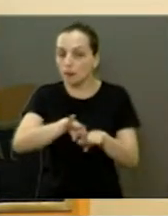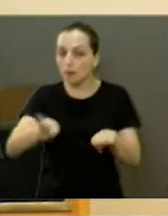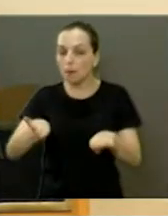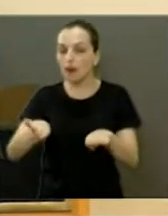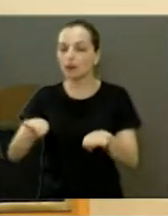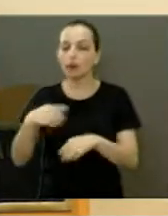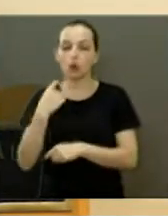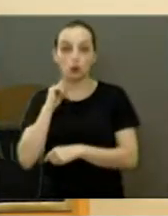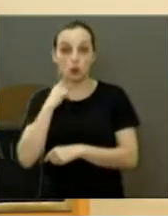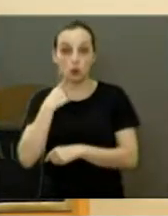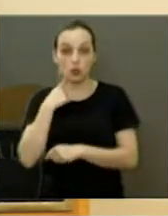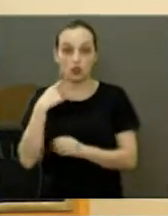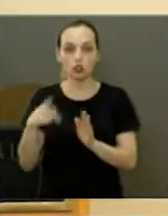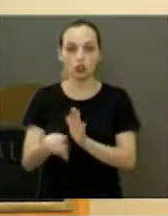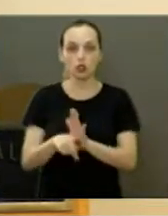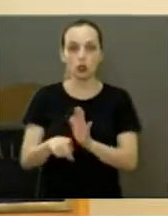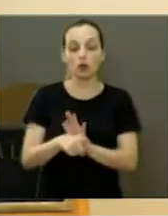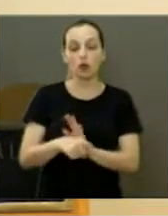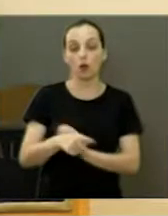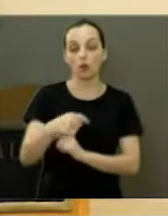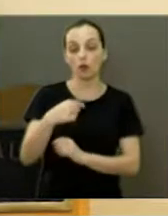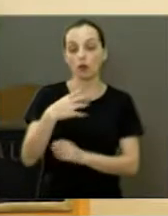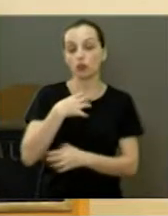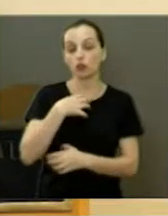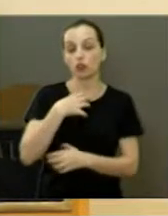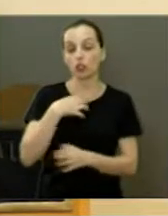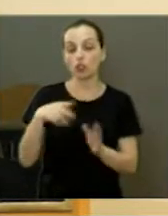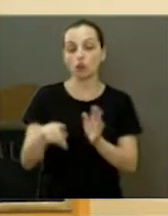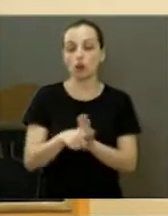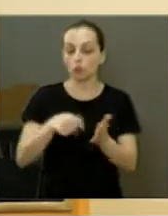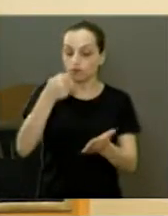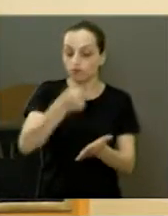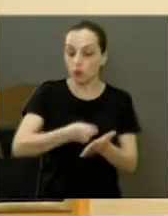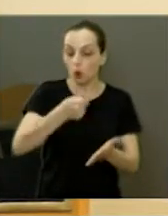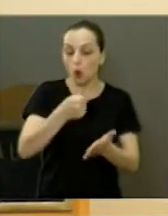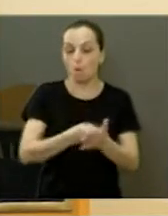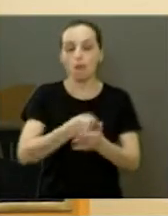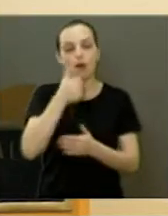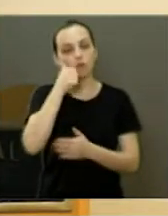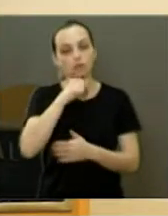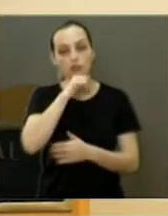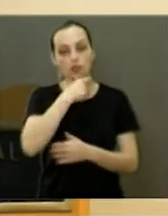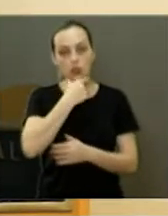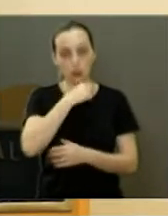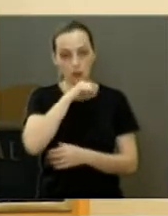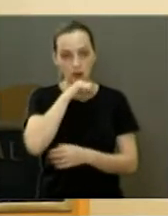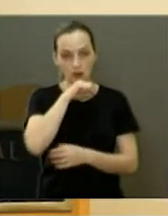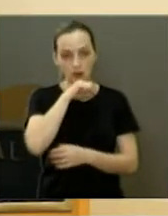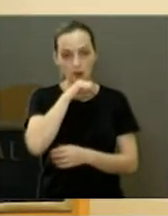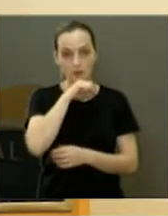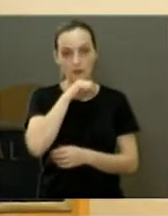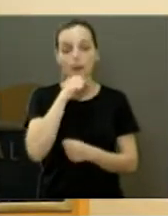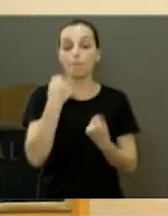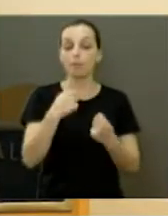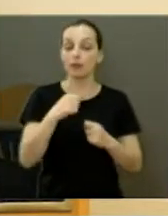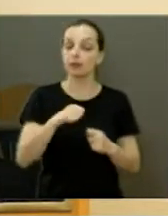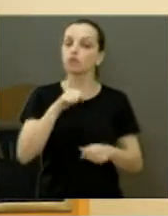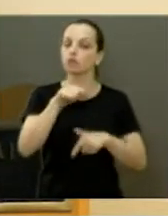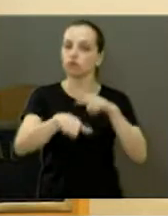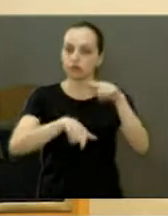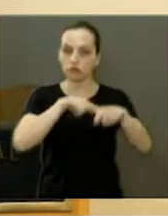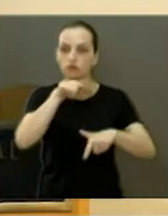é uma maneira de cobrar os pais. Então, eu acho que tem que fazer esse trabalho